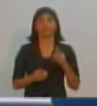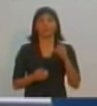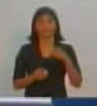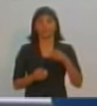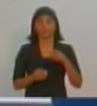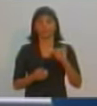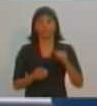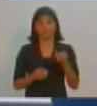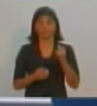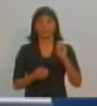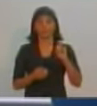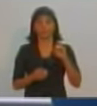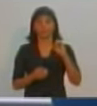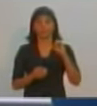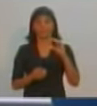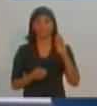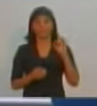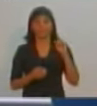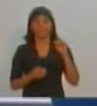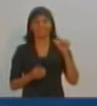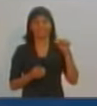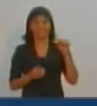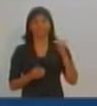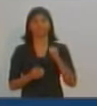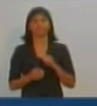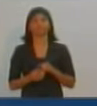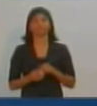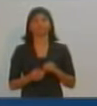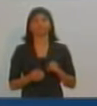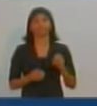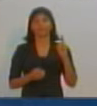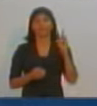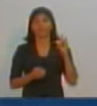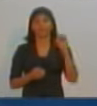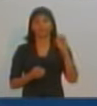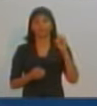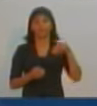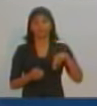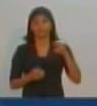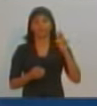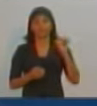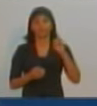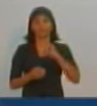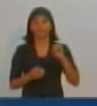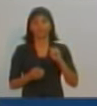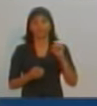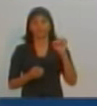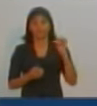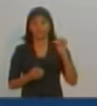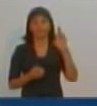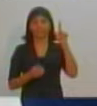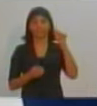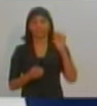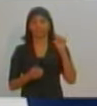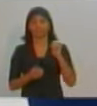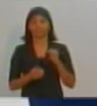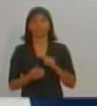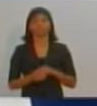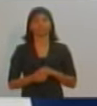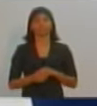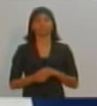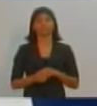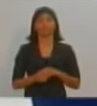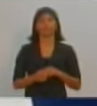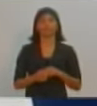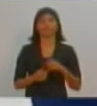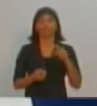PRB. Obrigada também, candidato. Donizete Marcelino, do PSOL. Muito obrigada. Nelson Bugalho,